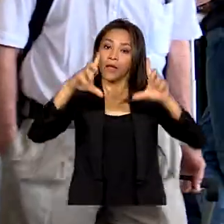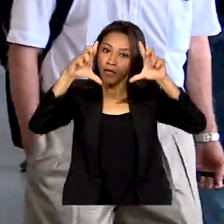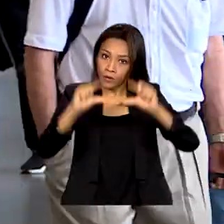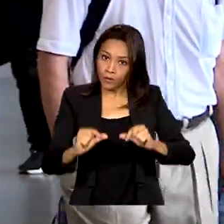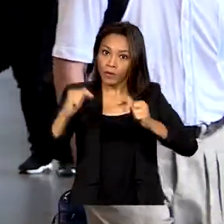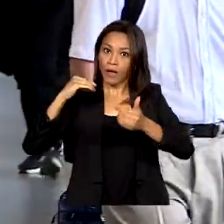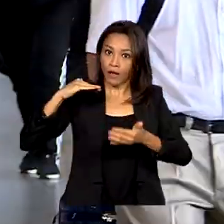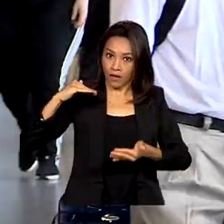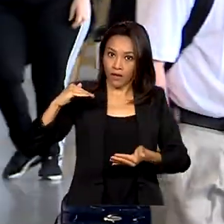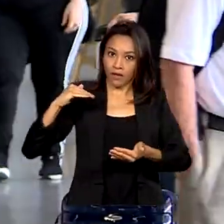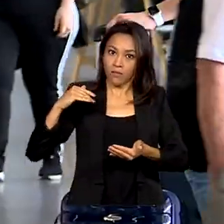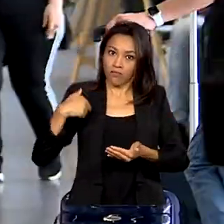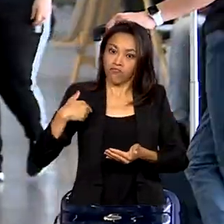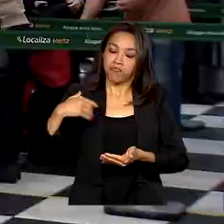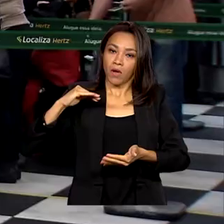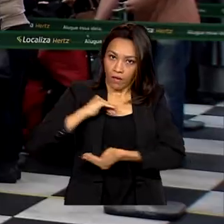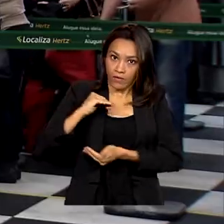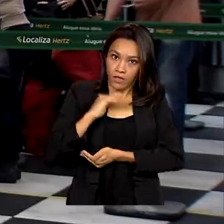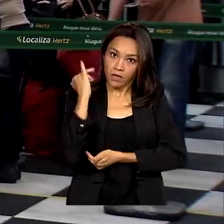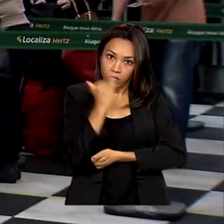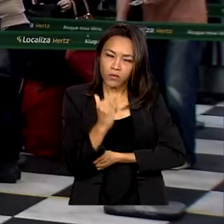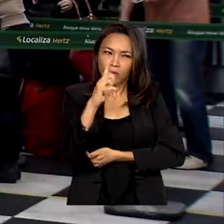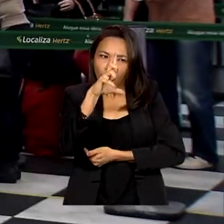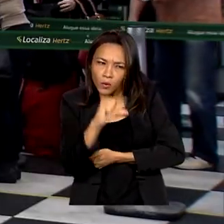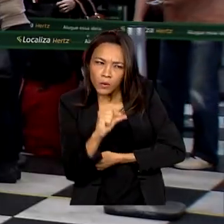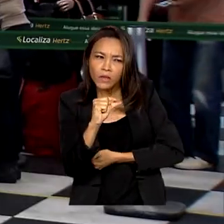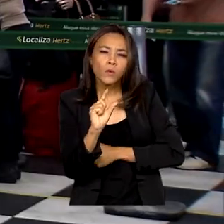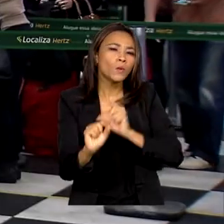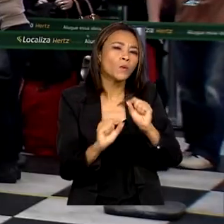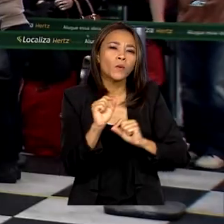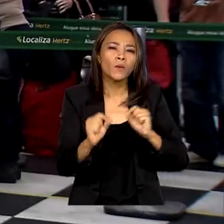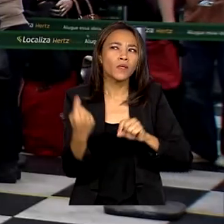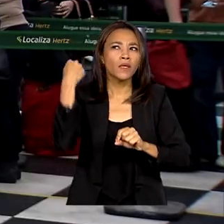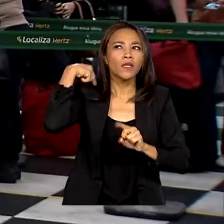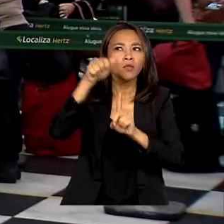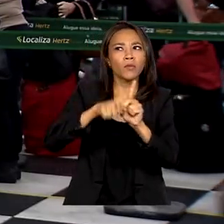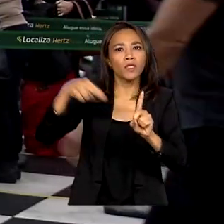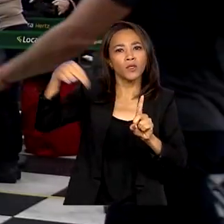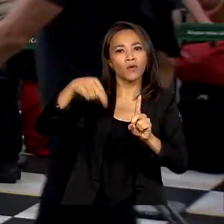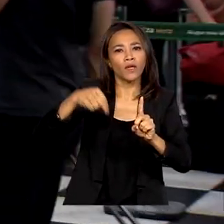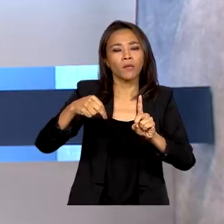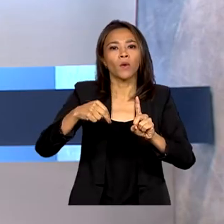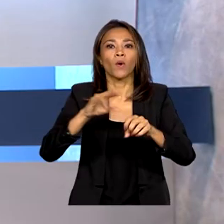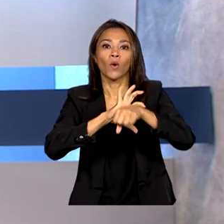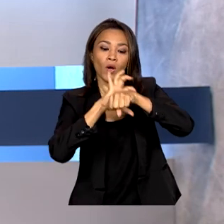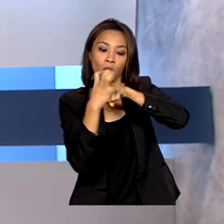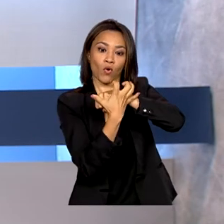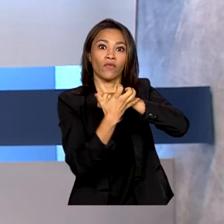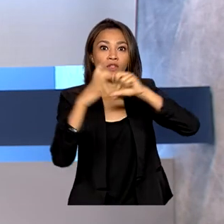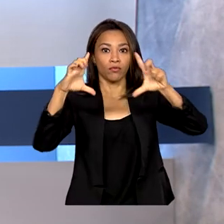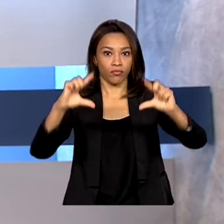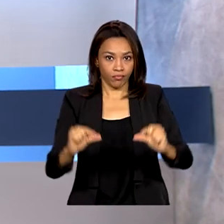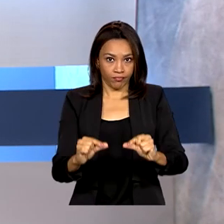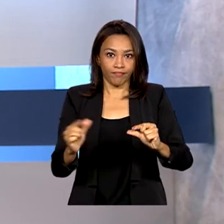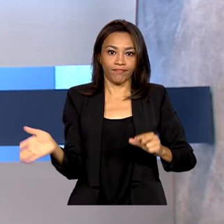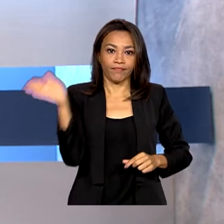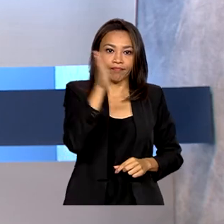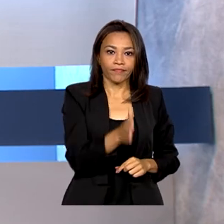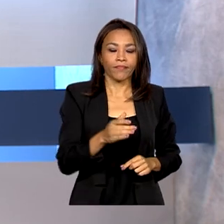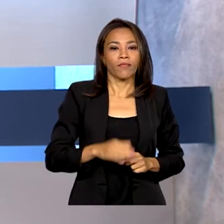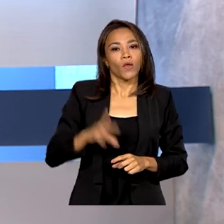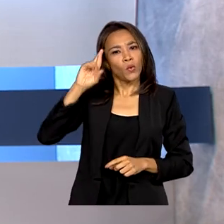% no número de casos de Covid-19 desde novembro de 2022. O diretor